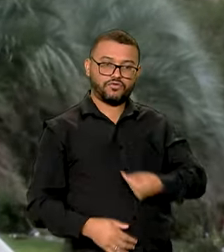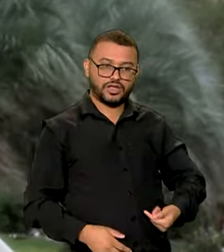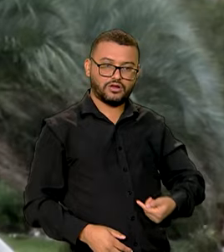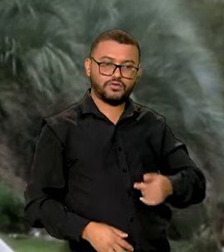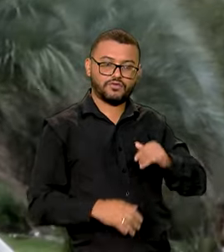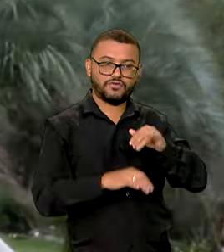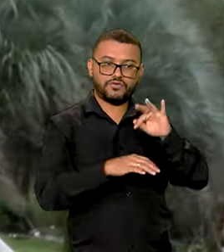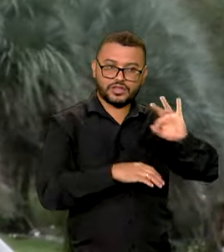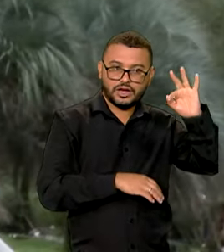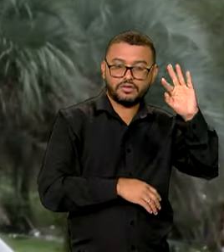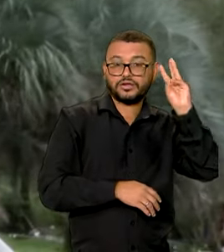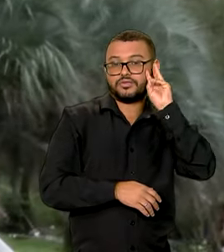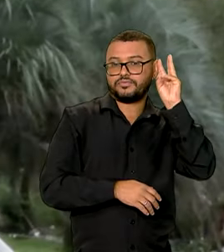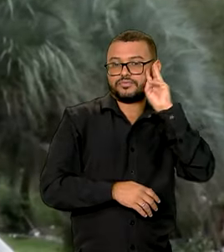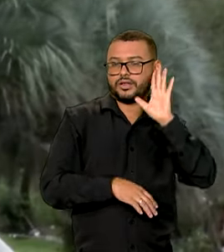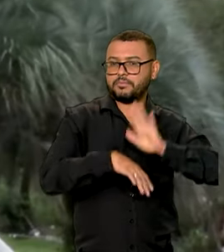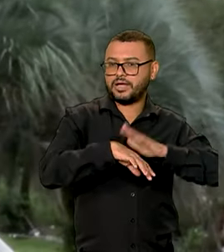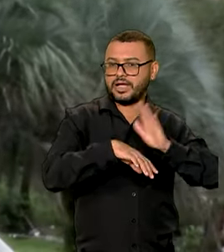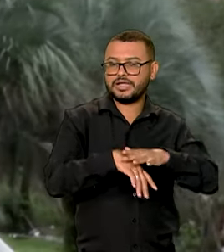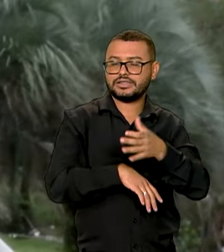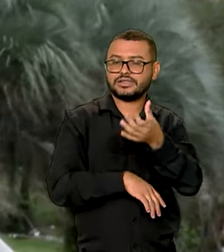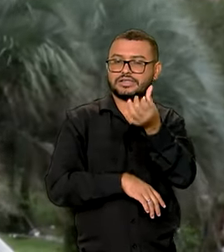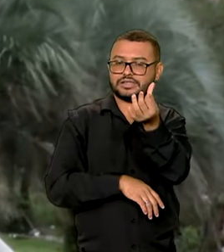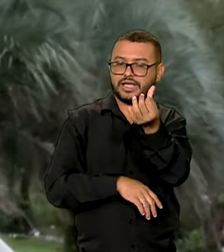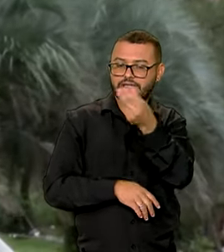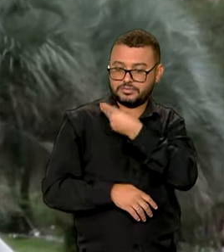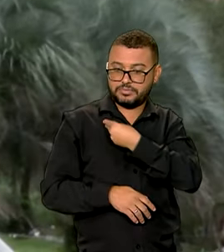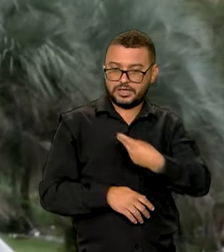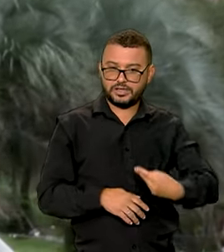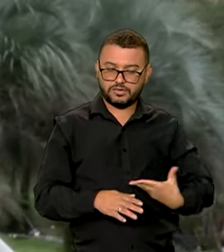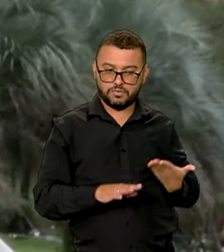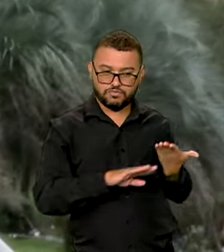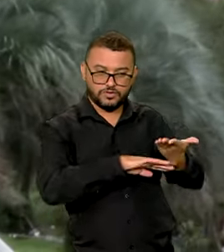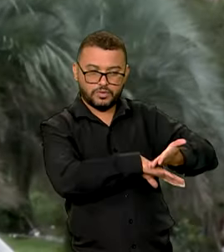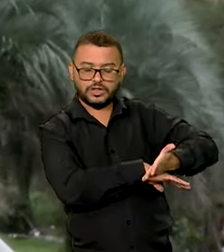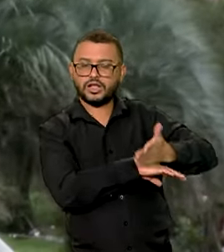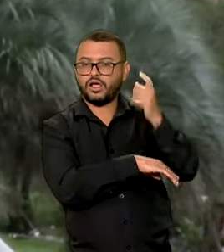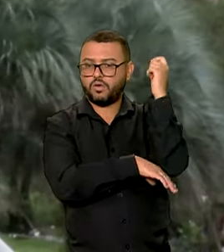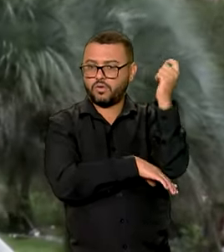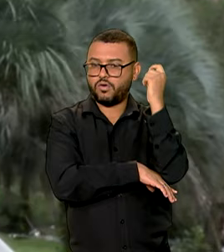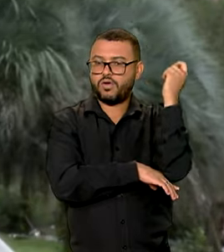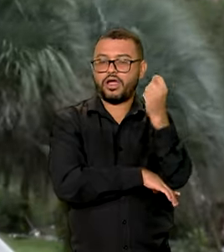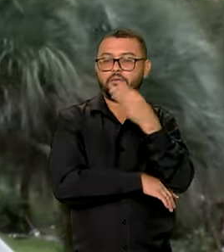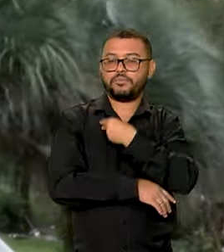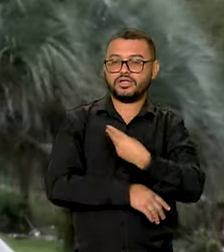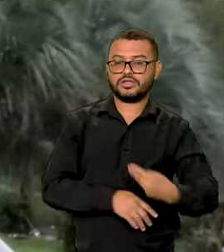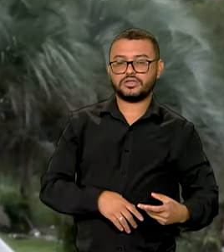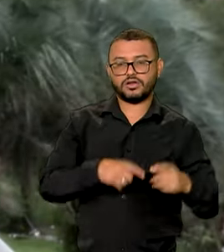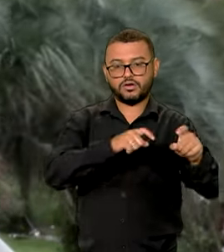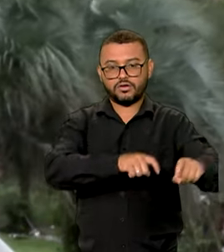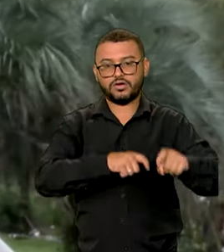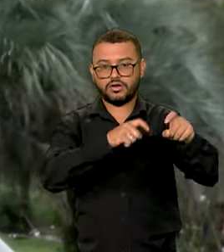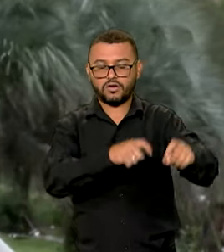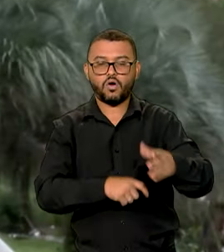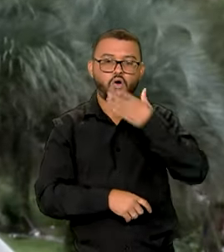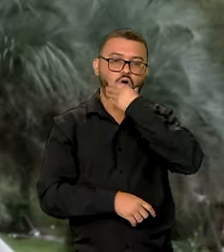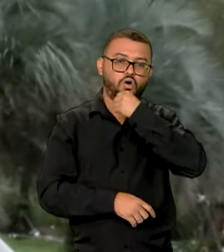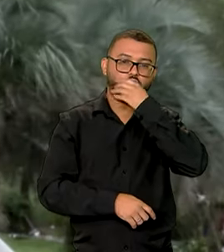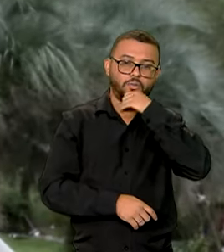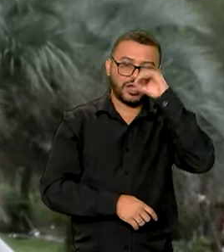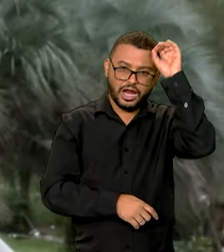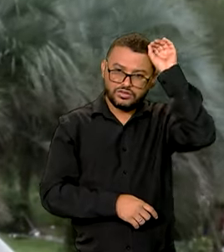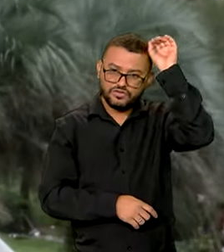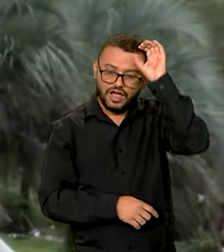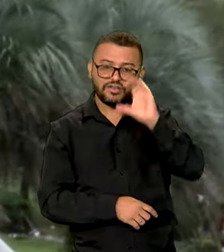-feira aqui no Rio Grande do Sul, há pelo menos seis ministros se deslocando para o Estado. O ministro da Agricultura, Carlos Fávaro, vai